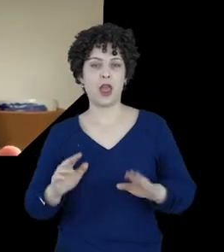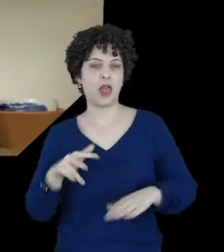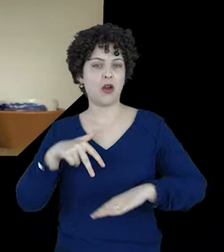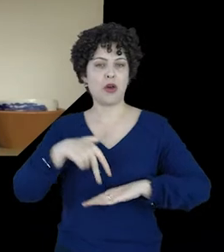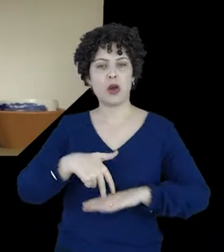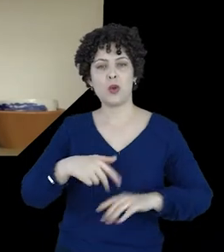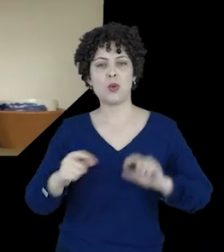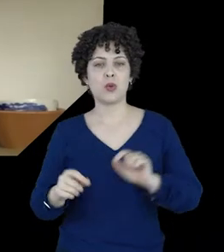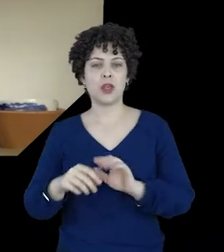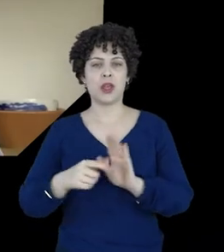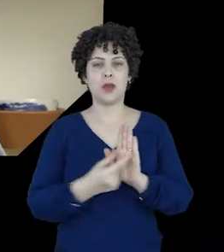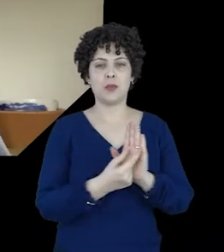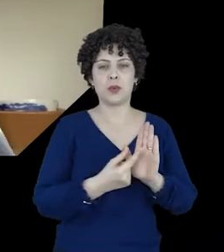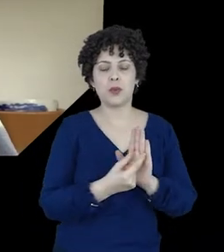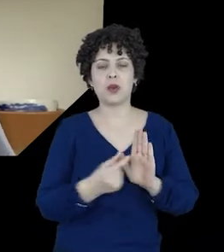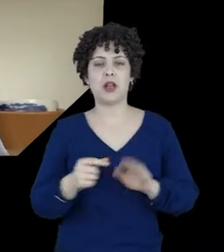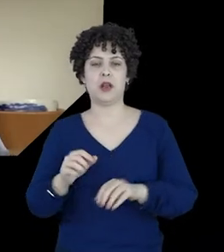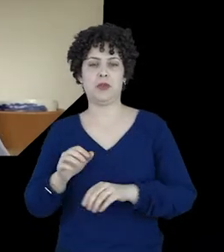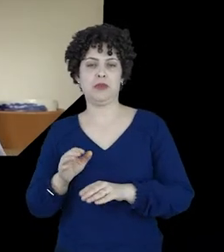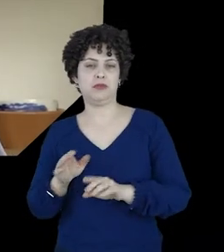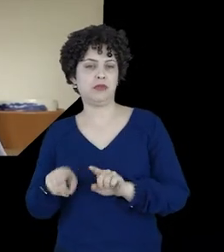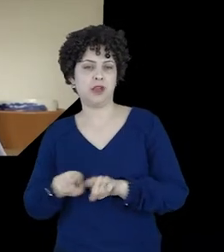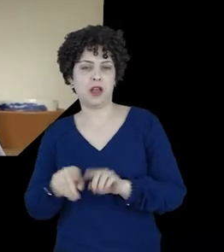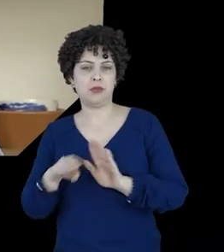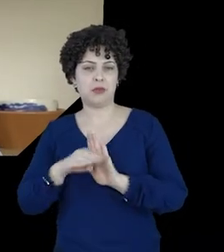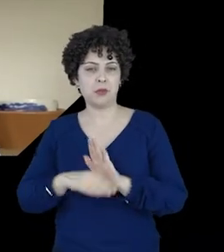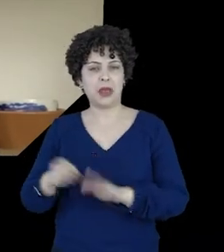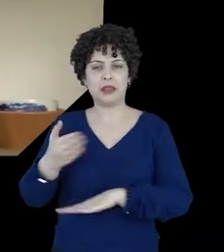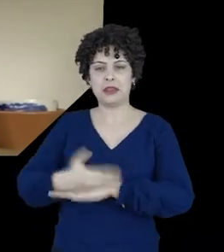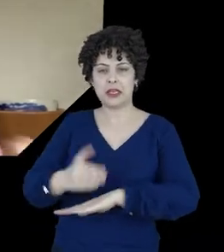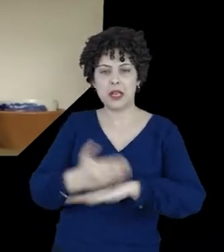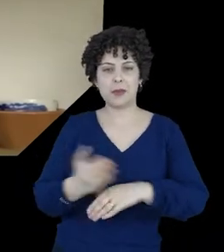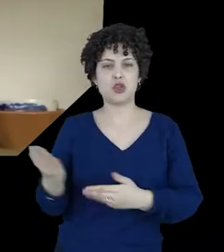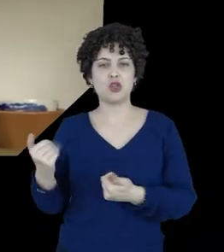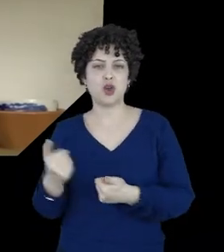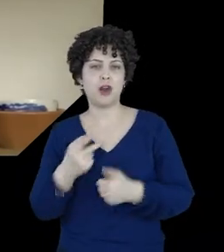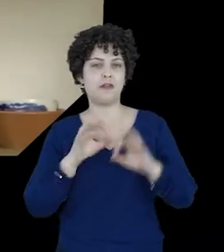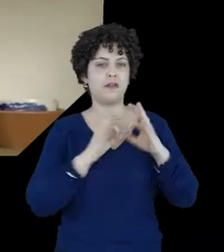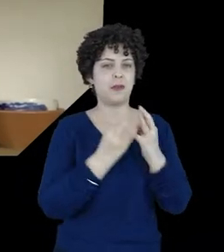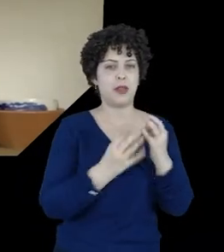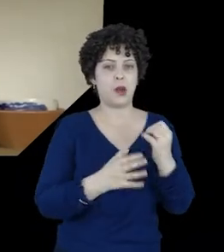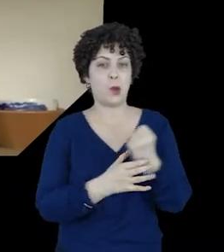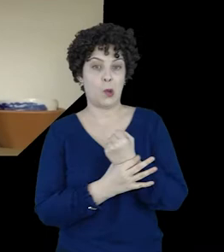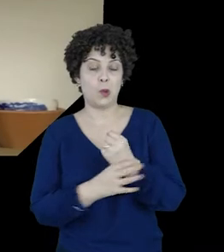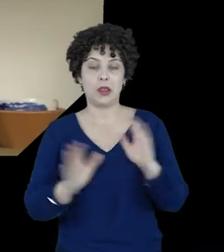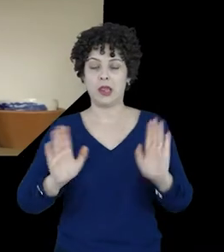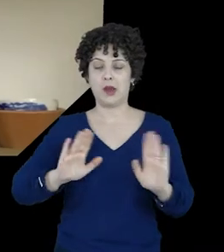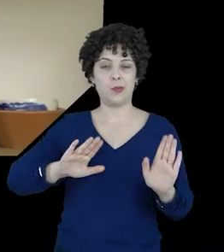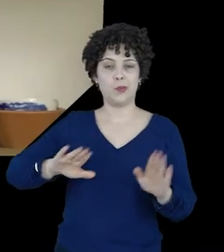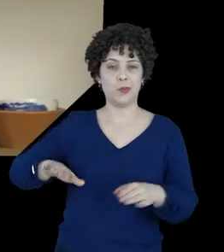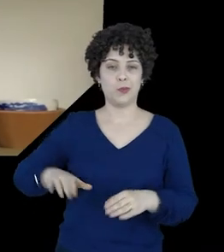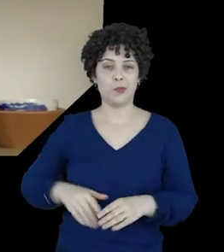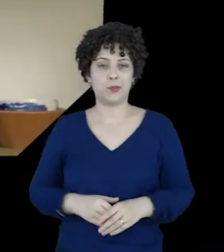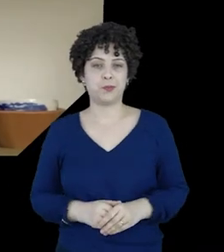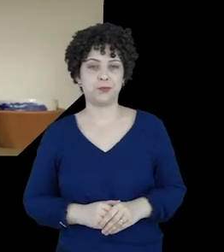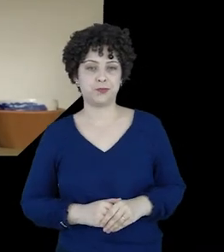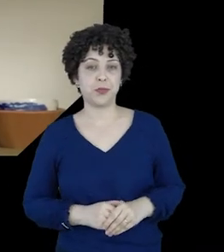Não estou aqui para falar de programas de instrução nem de capacitação dos jovens e de seus pais para deixá-los seguros no mundo digital.